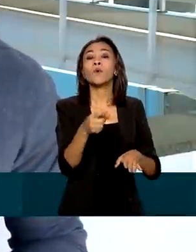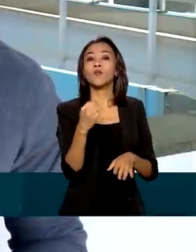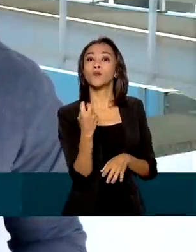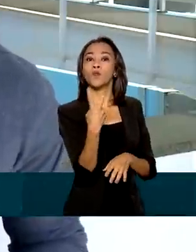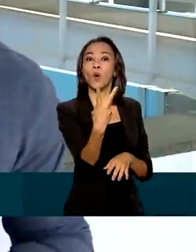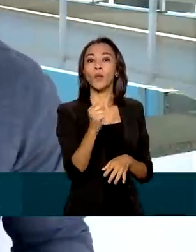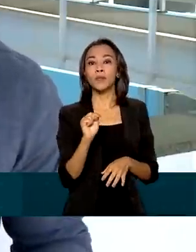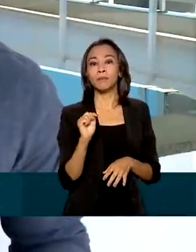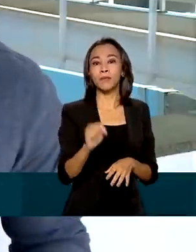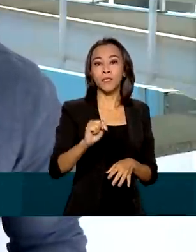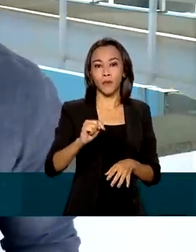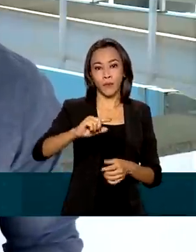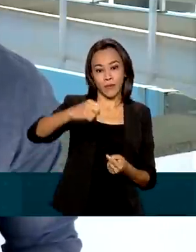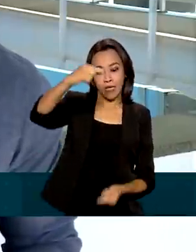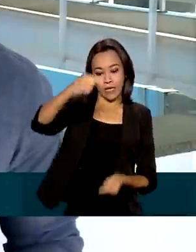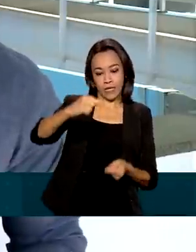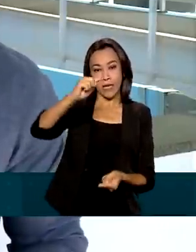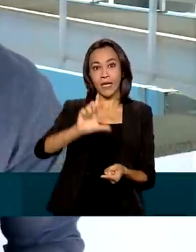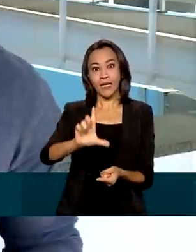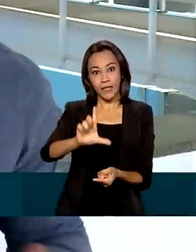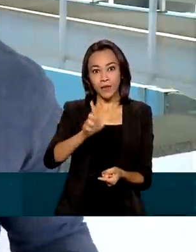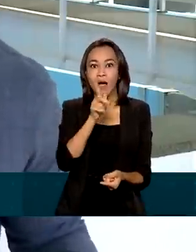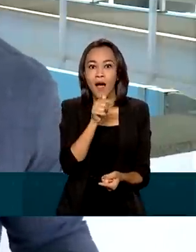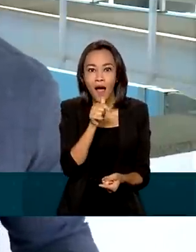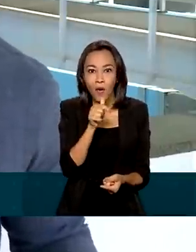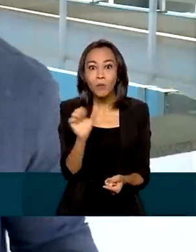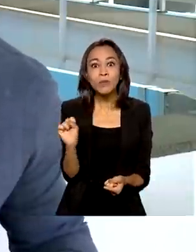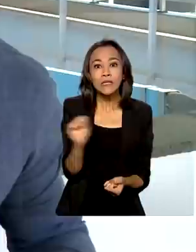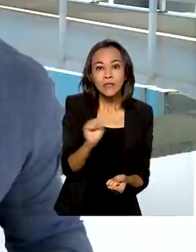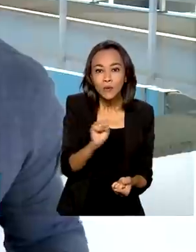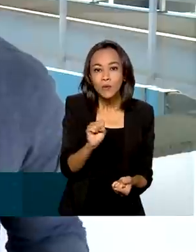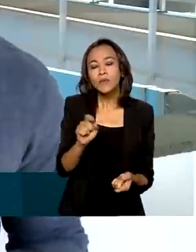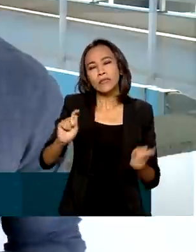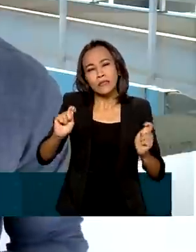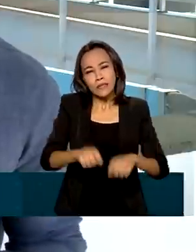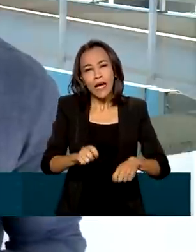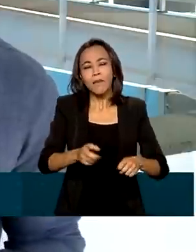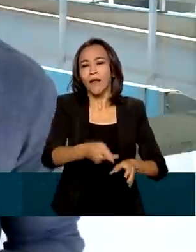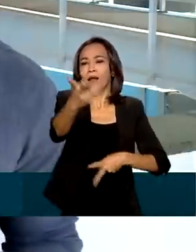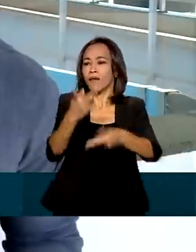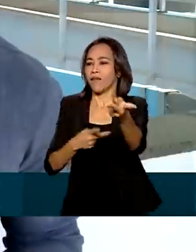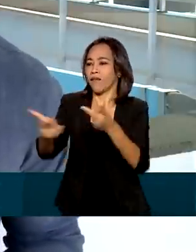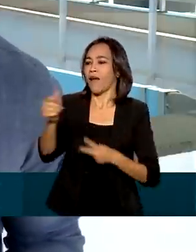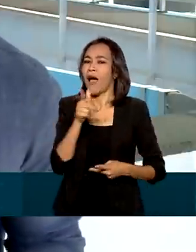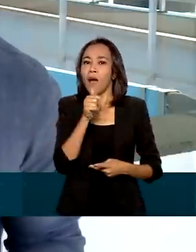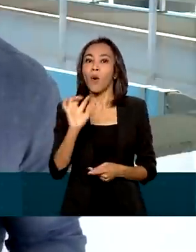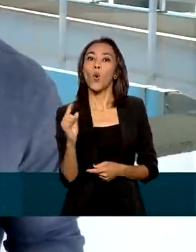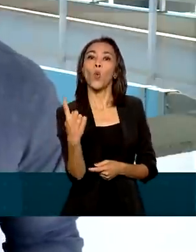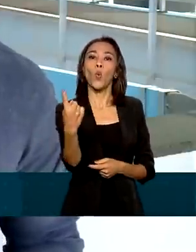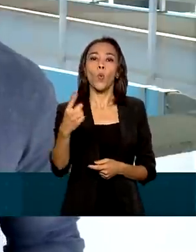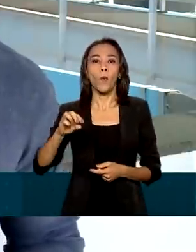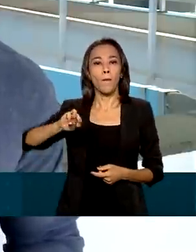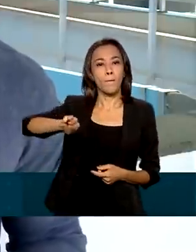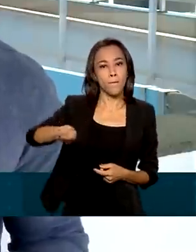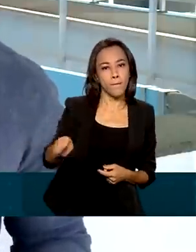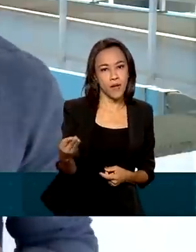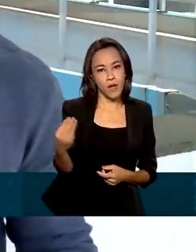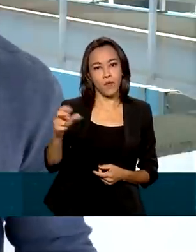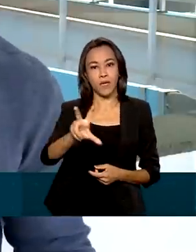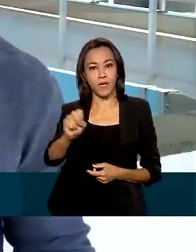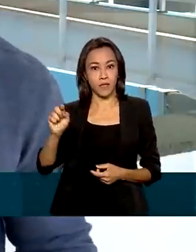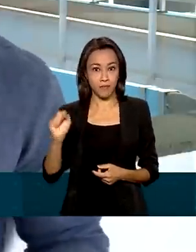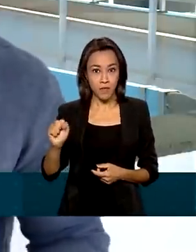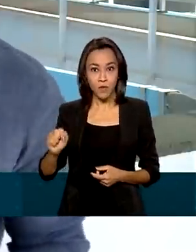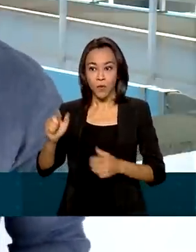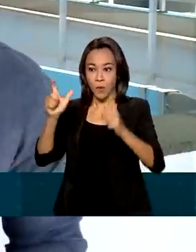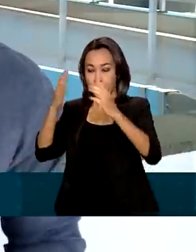mil litros de água tratada por segundo, o que é suficiente para abastecer um município de 1,5 milhão de habitantes. E no